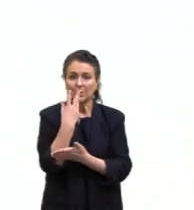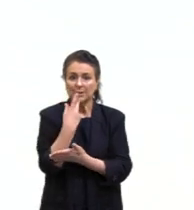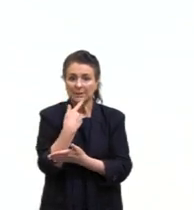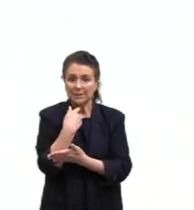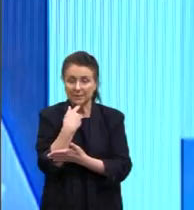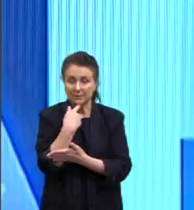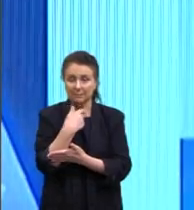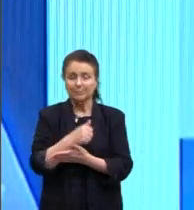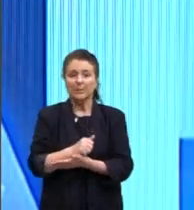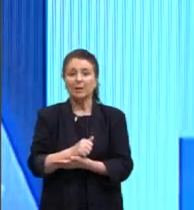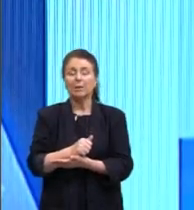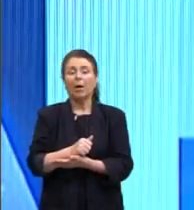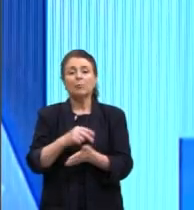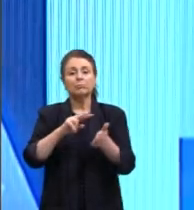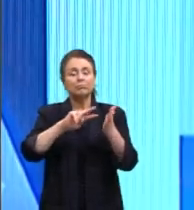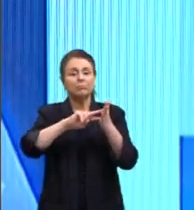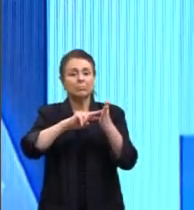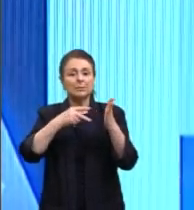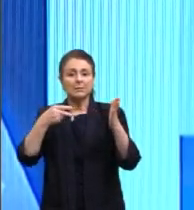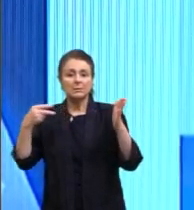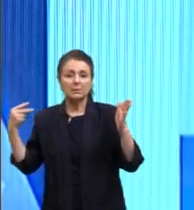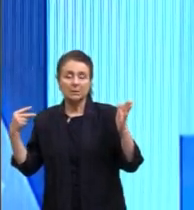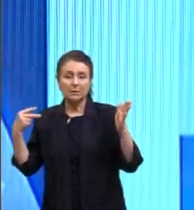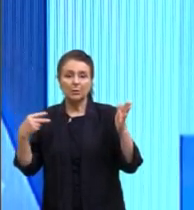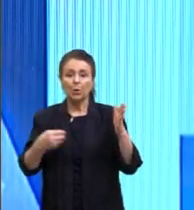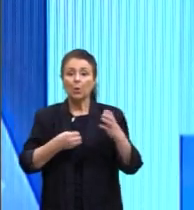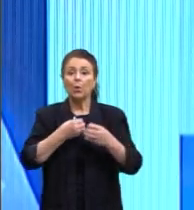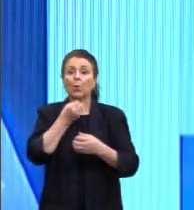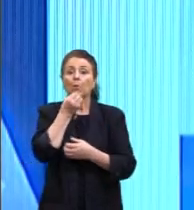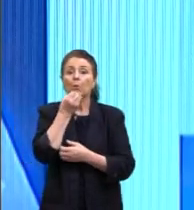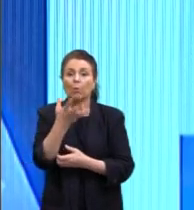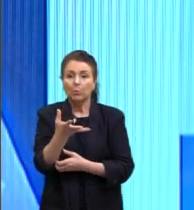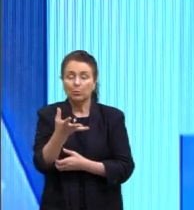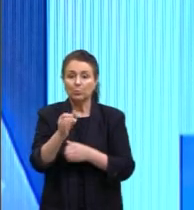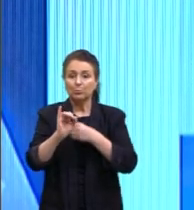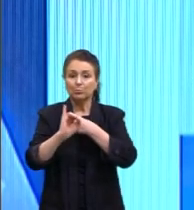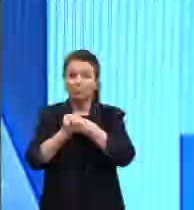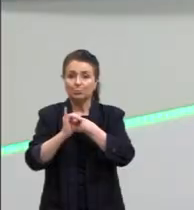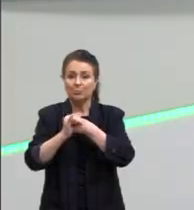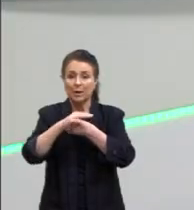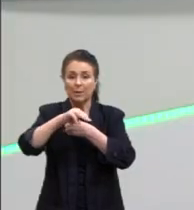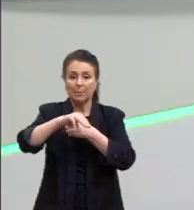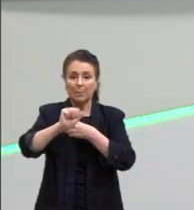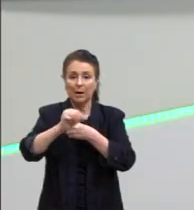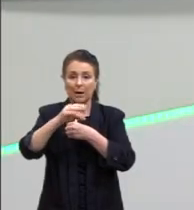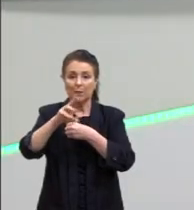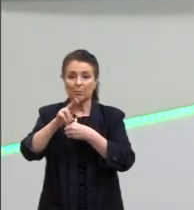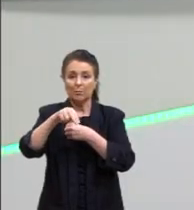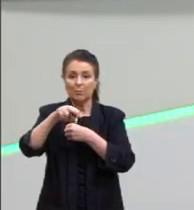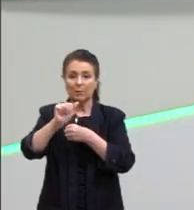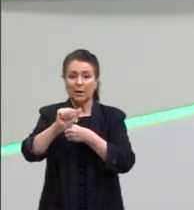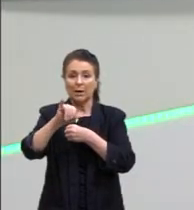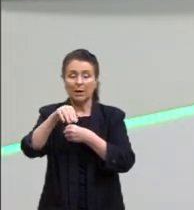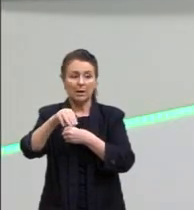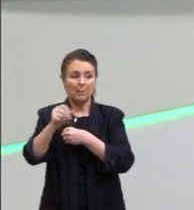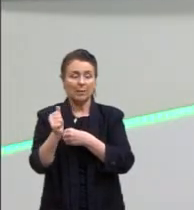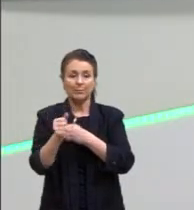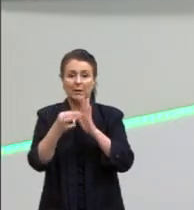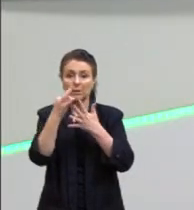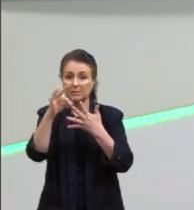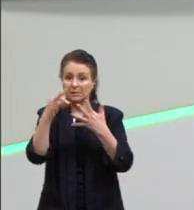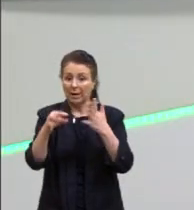interpretando o conto de Macunaíma. E aí vale aqui dar um destaque, gente, para prestar atenção,